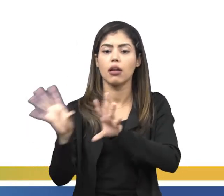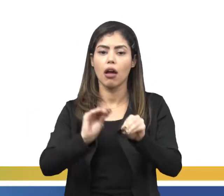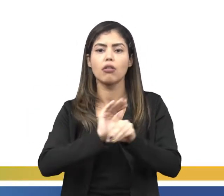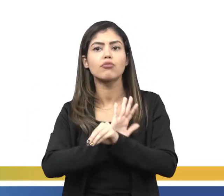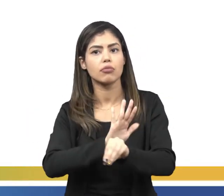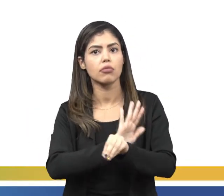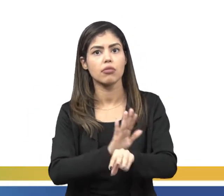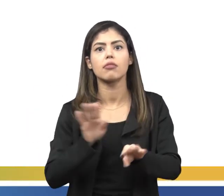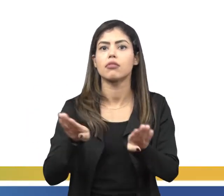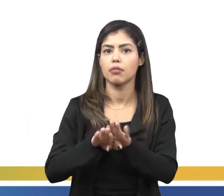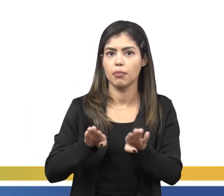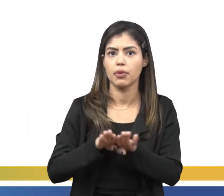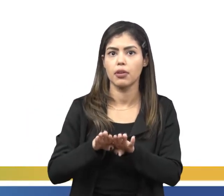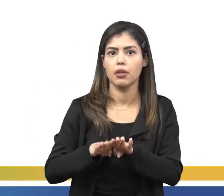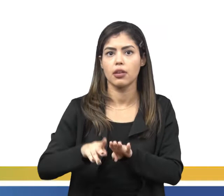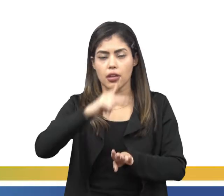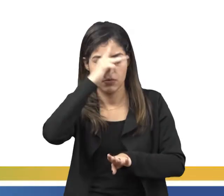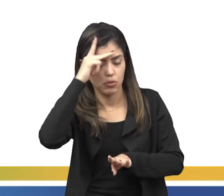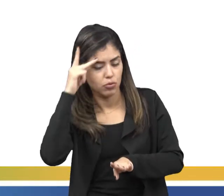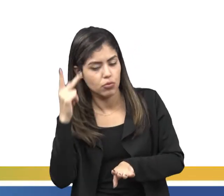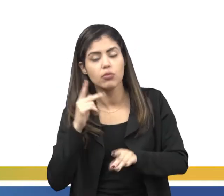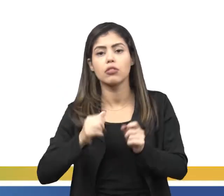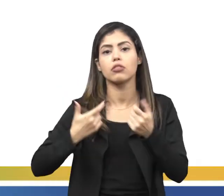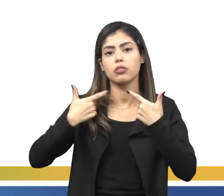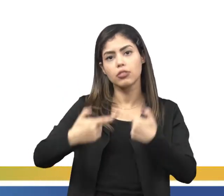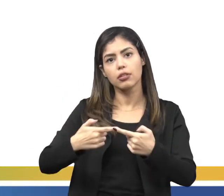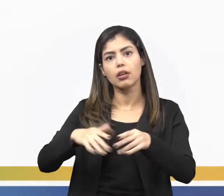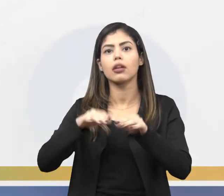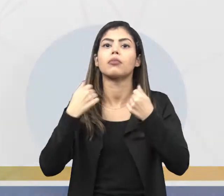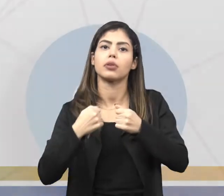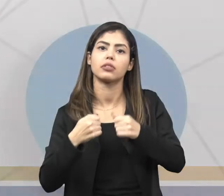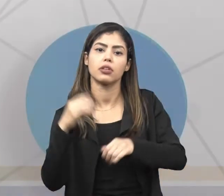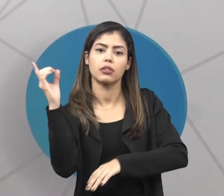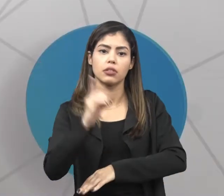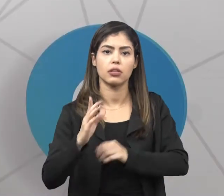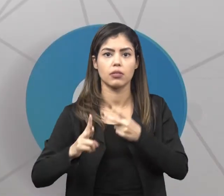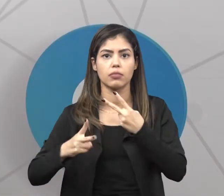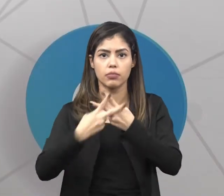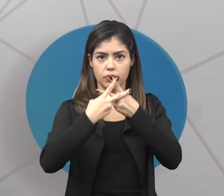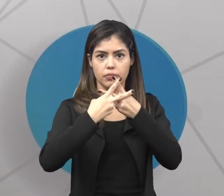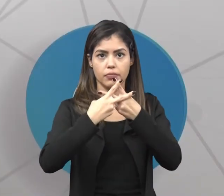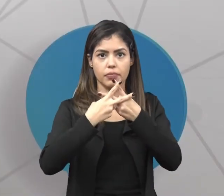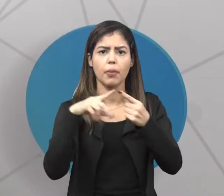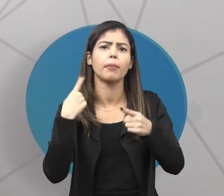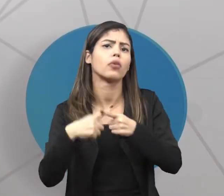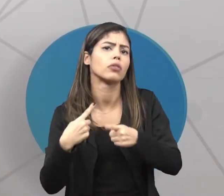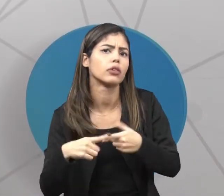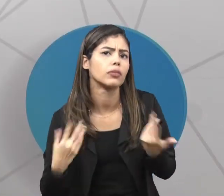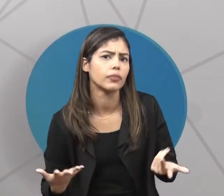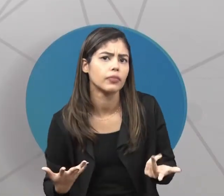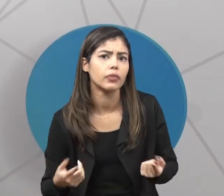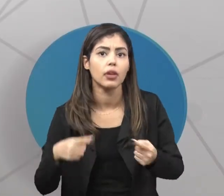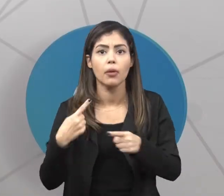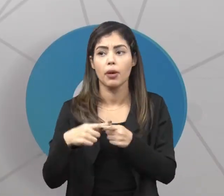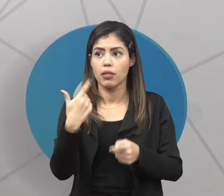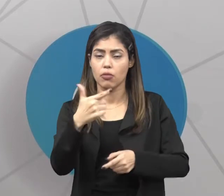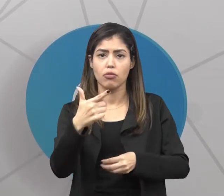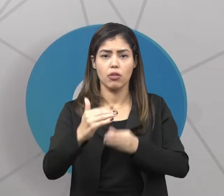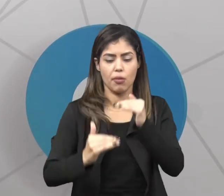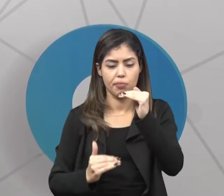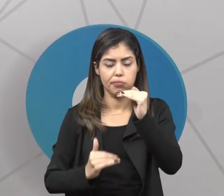de que os prisioneiros de guerra deviam ser aprisionados. Por quê? Para não gerar uma